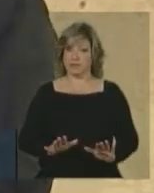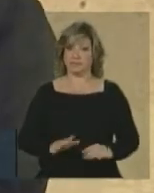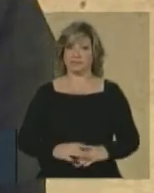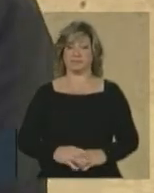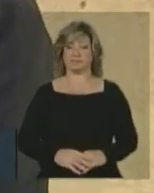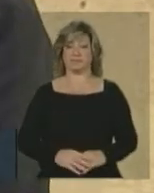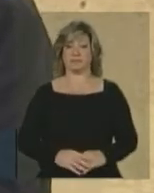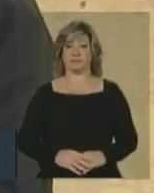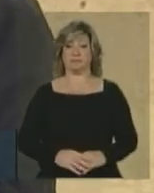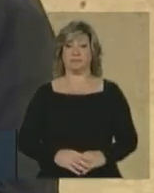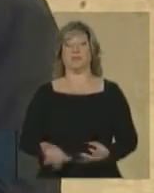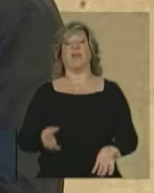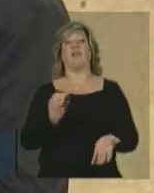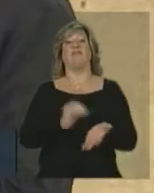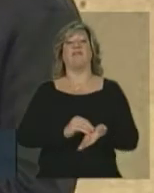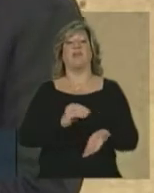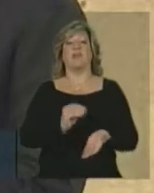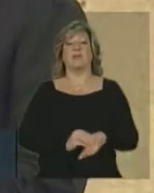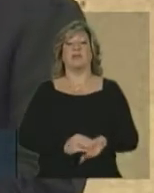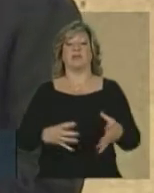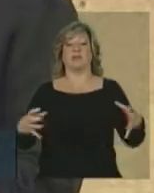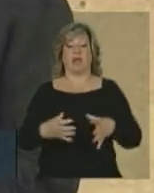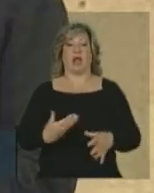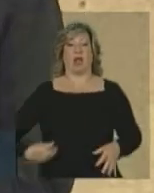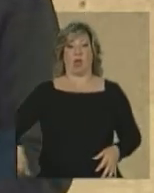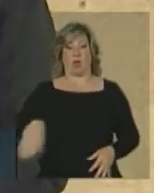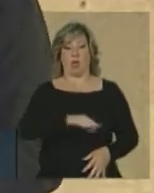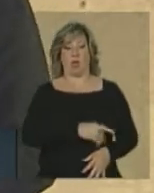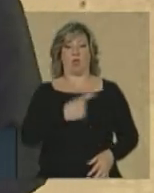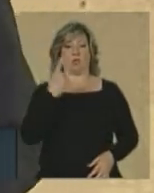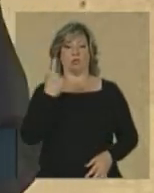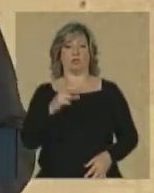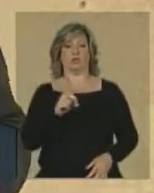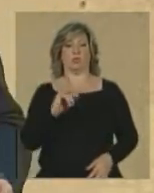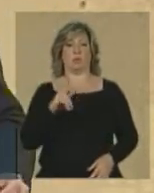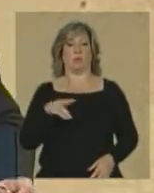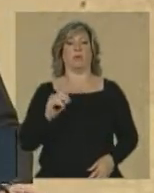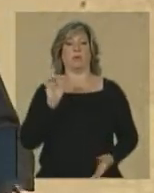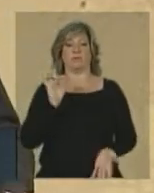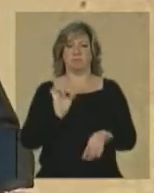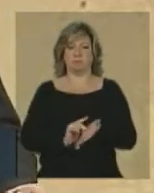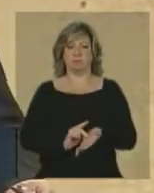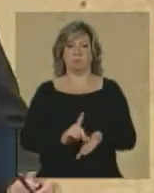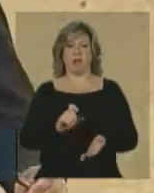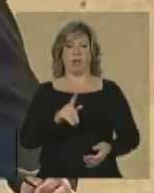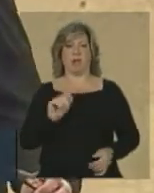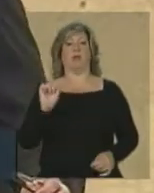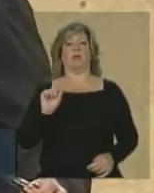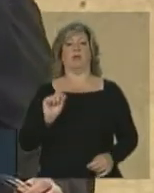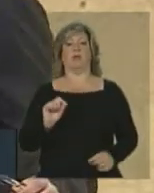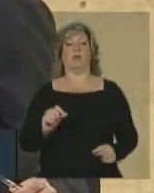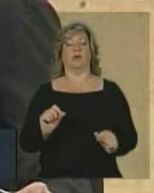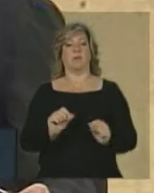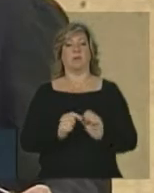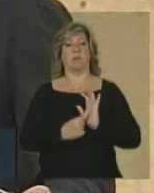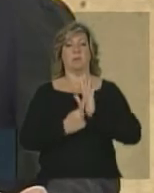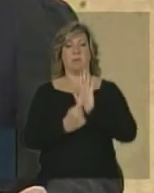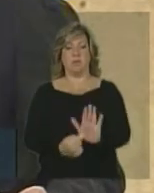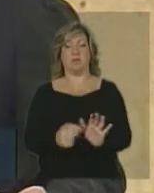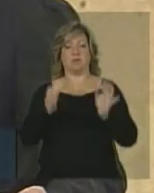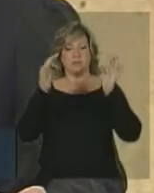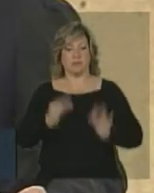Todavia, faltava, dentre nós, um diploma legal que sistematizasse o cumprimento desse direito.